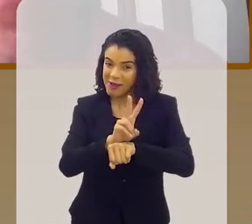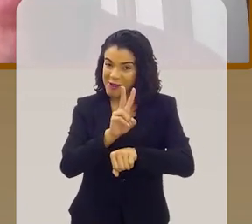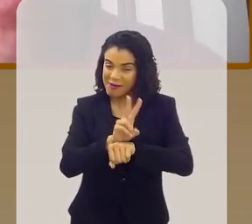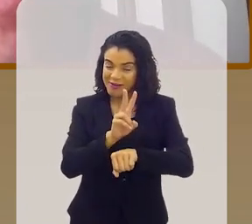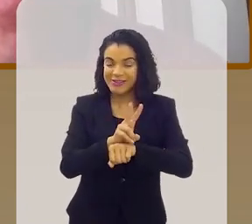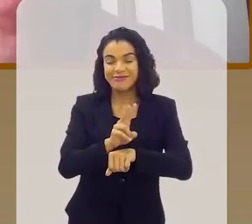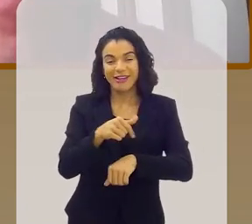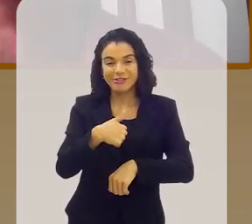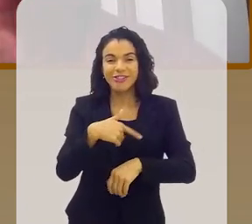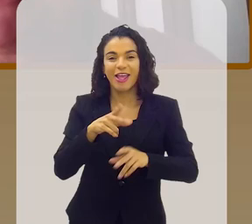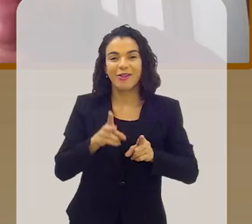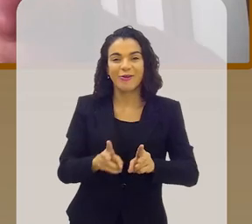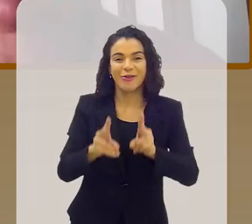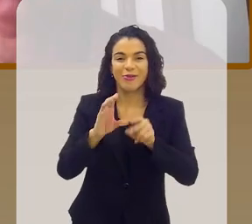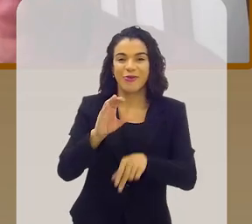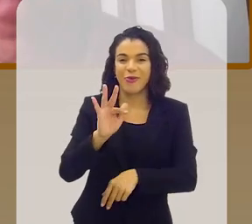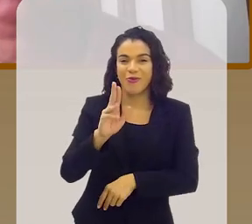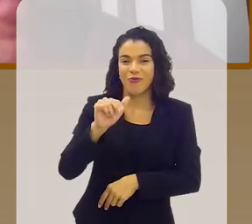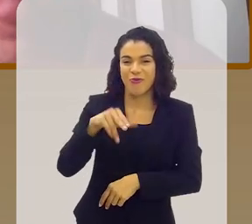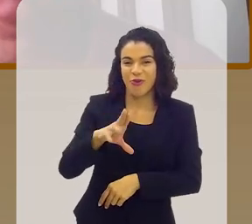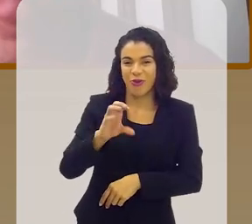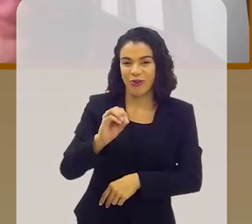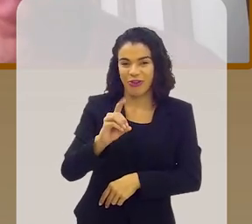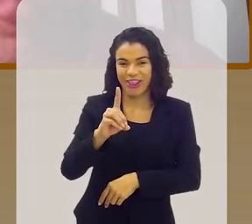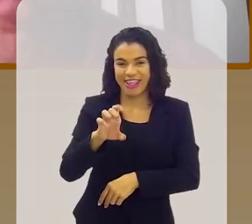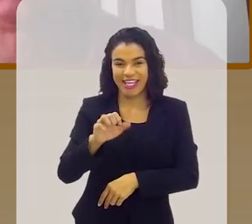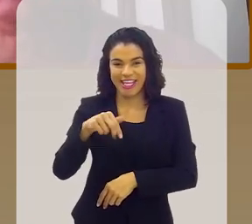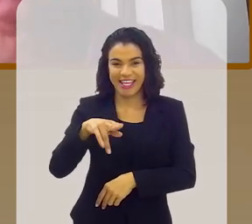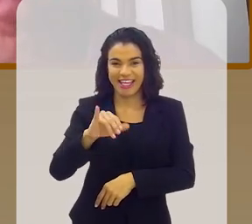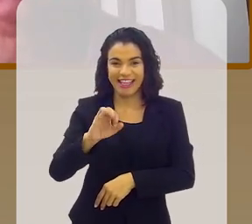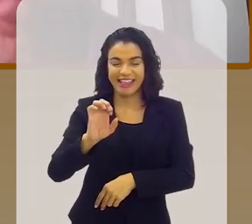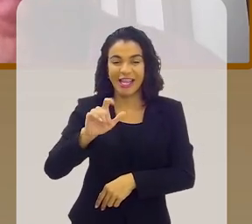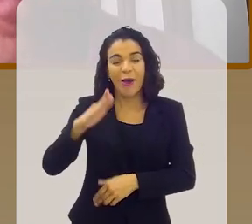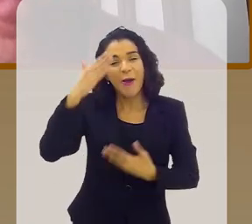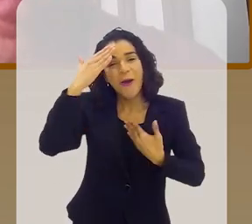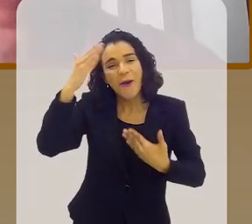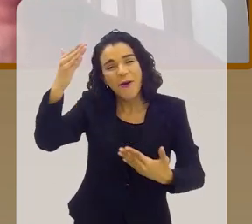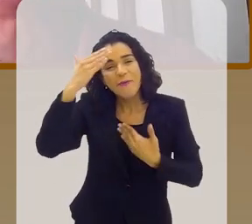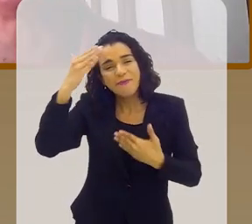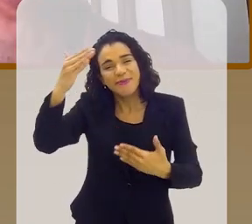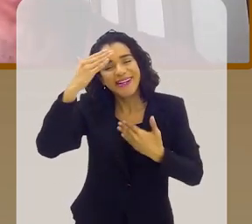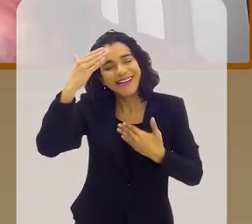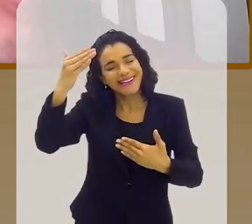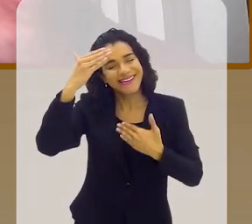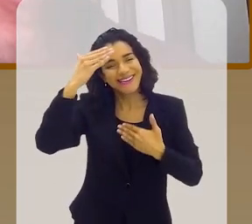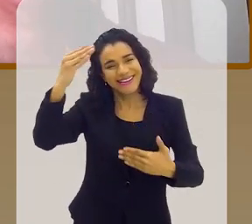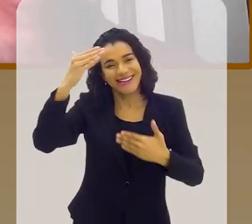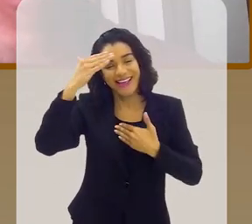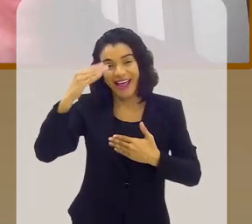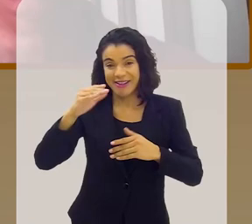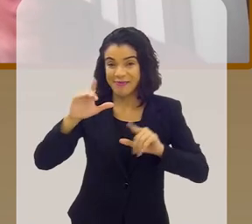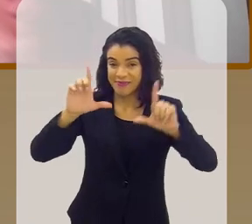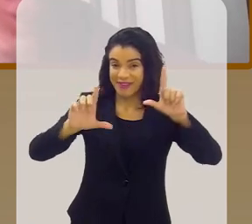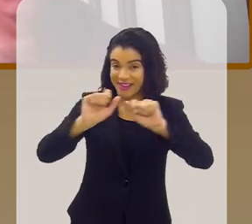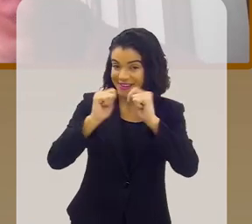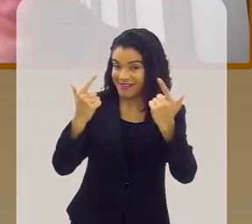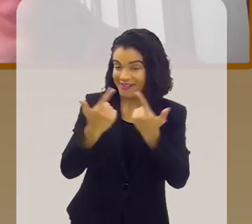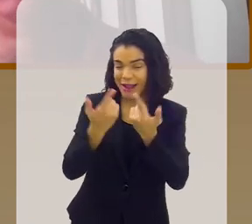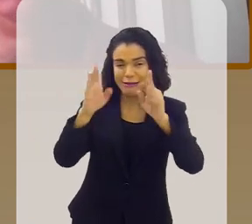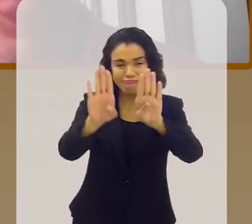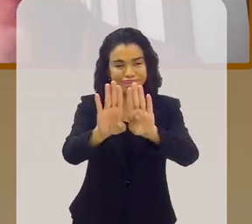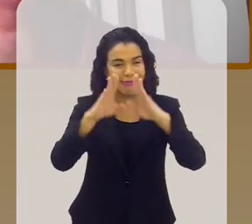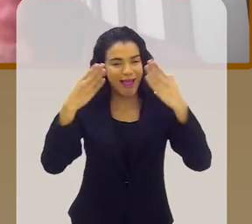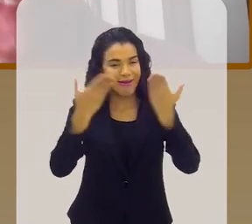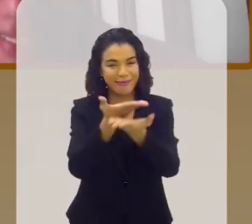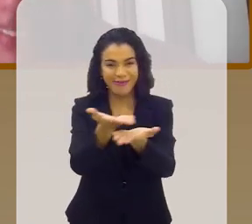vai ficando com o Fundo de Quintal, se distraindo bastante. Obrigada, Marcos, muito Eu que agradeço. A TV Alerj está de portas